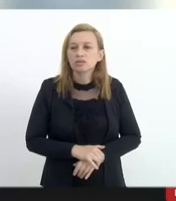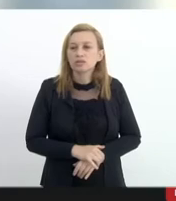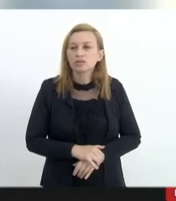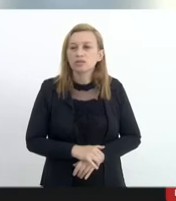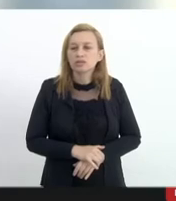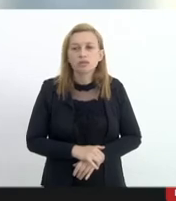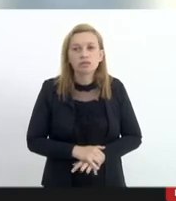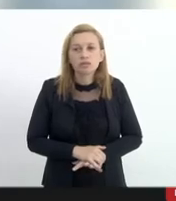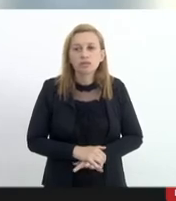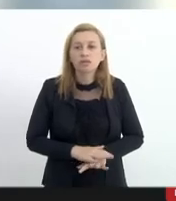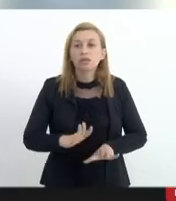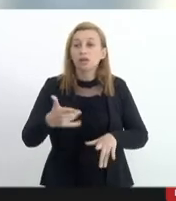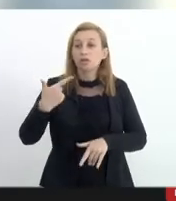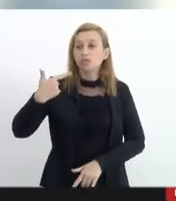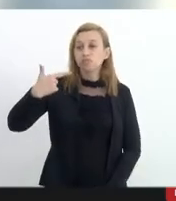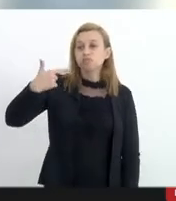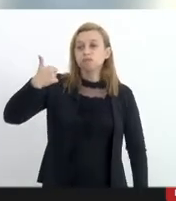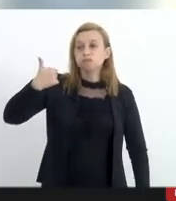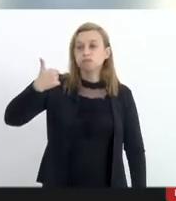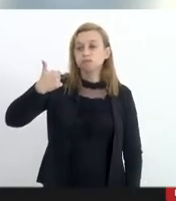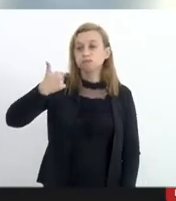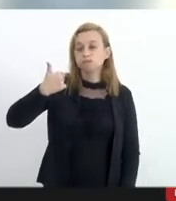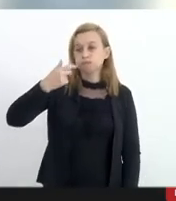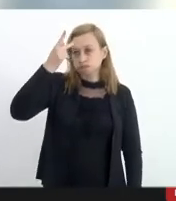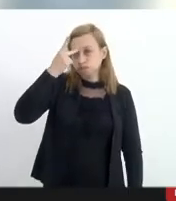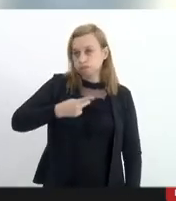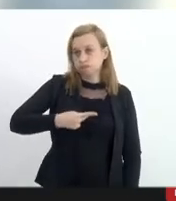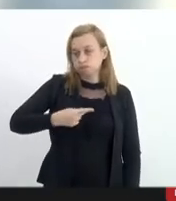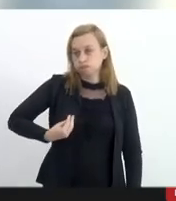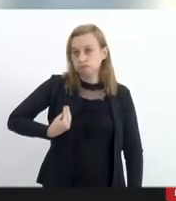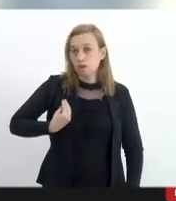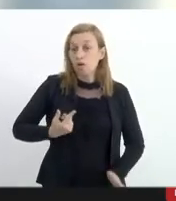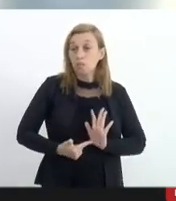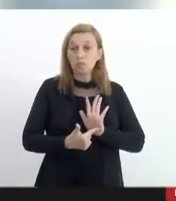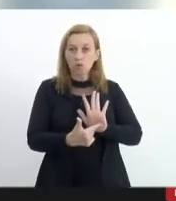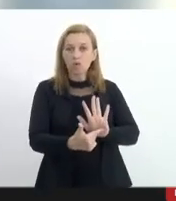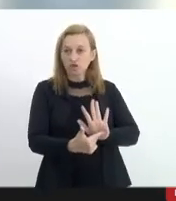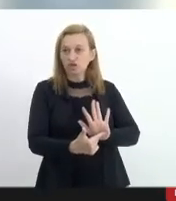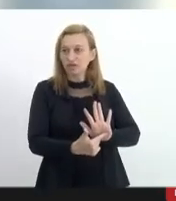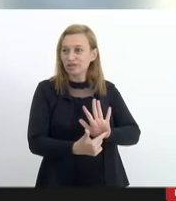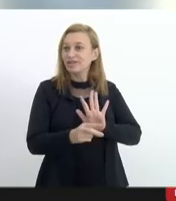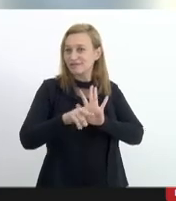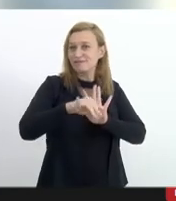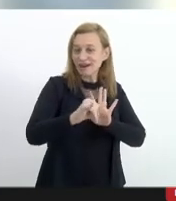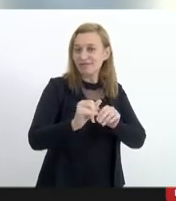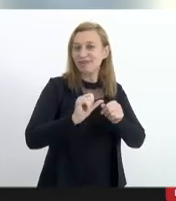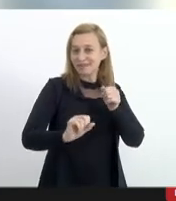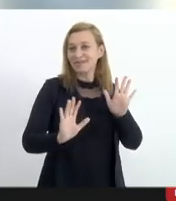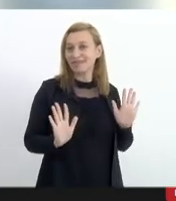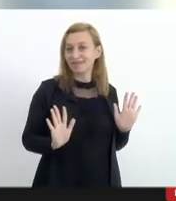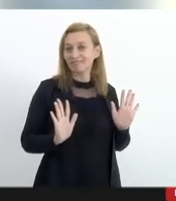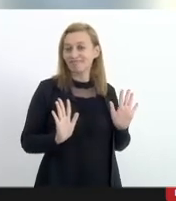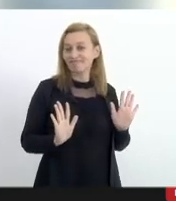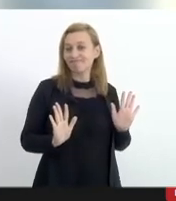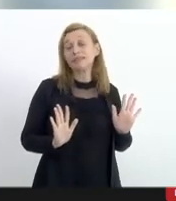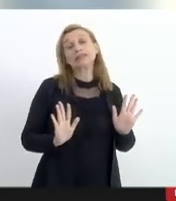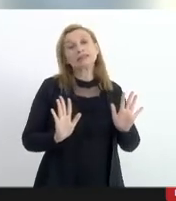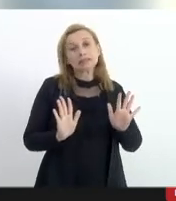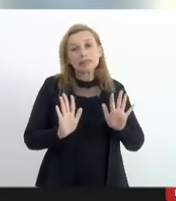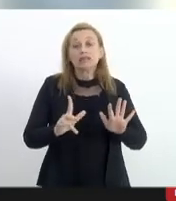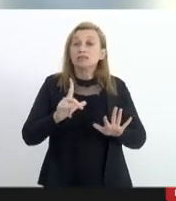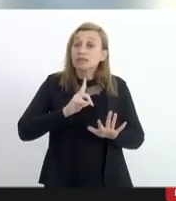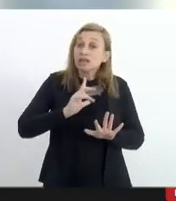a sabe que o suicida raramente ele apresenta sinais quando vai fazê-lo existem gatilhos e existem